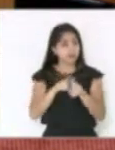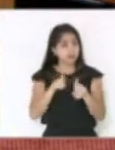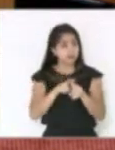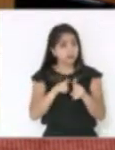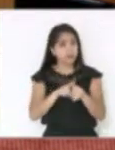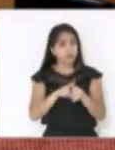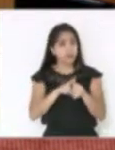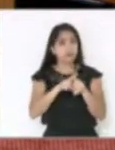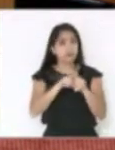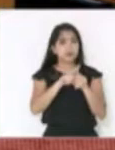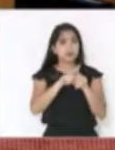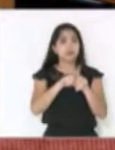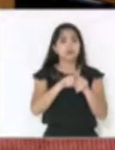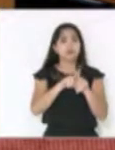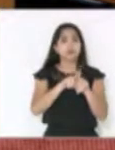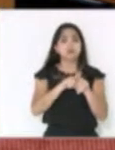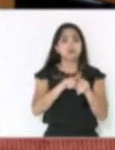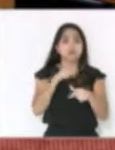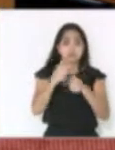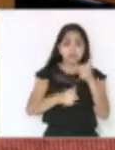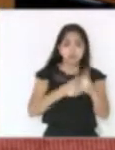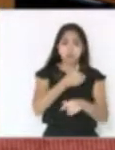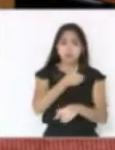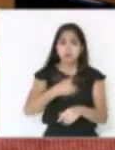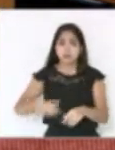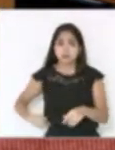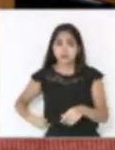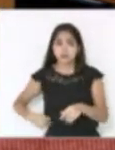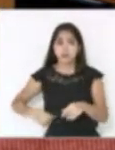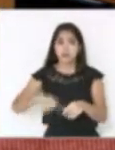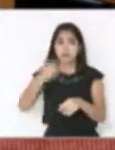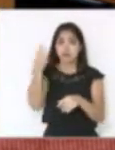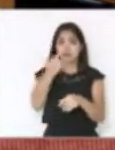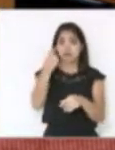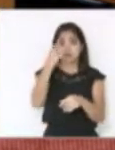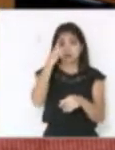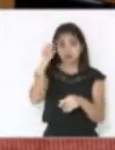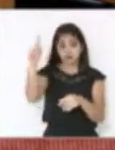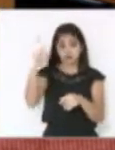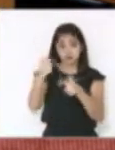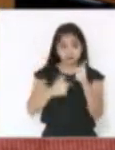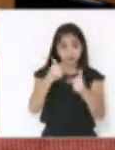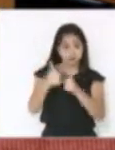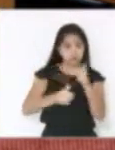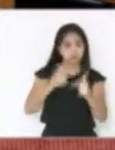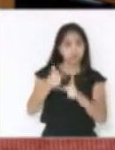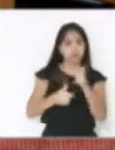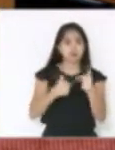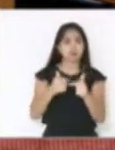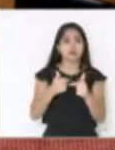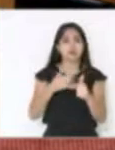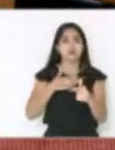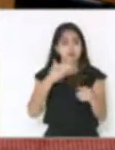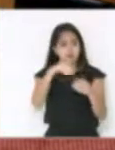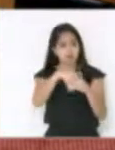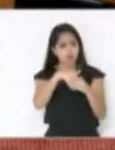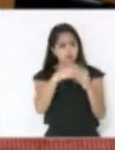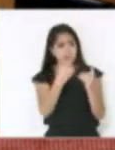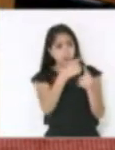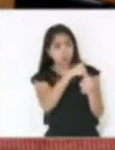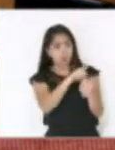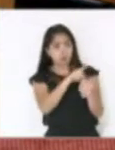sou suplente. Meu primeiro dia aqui nesta casa, eu disse que era obrigado a votar para o governo e jamais vou votar contra,